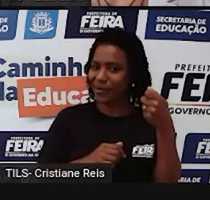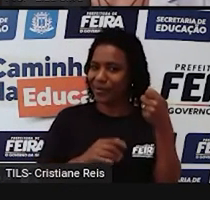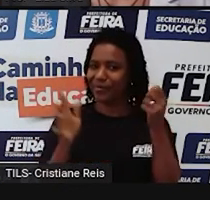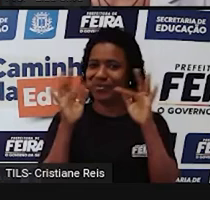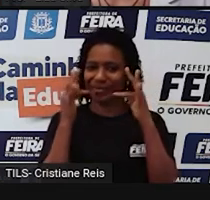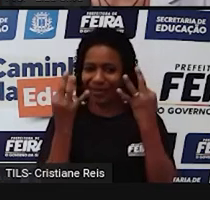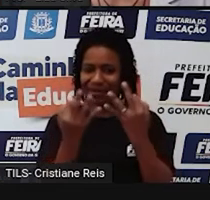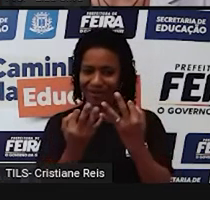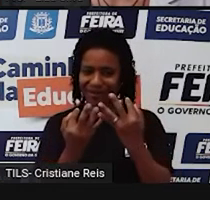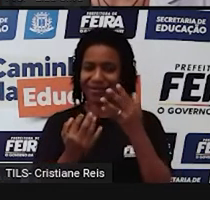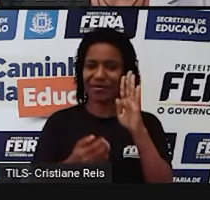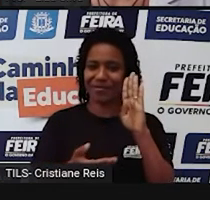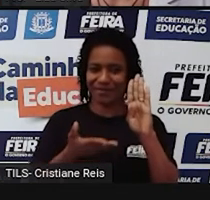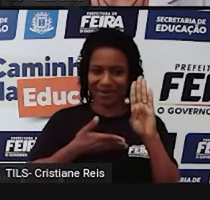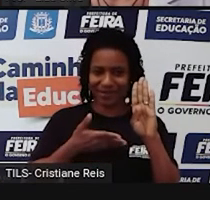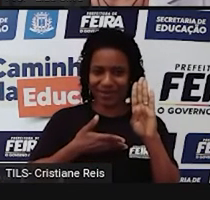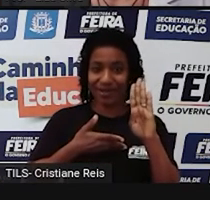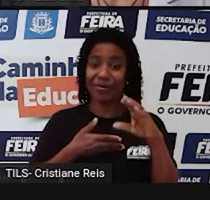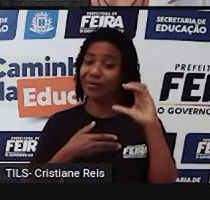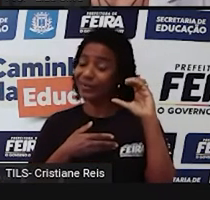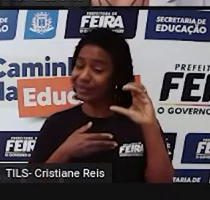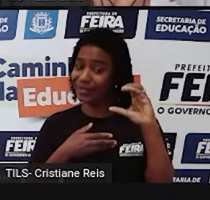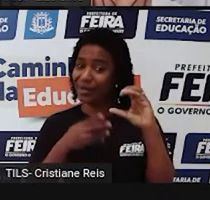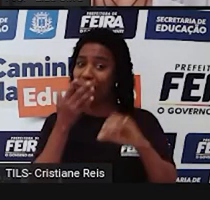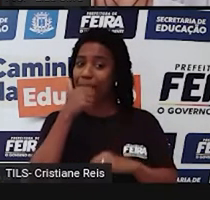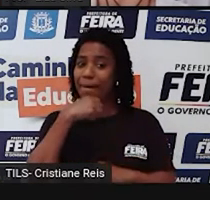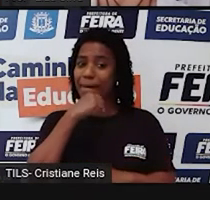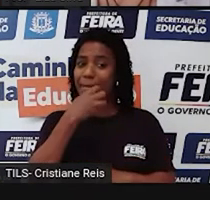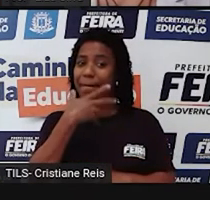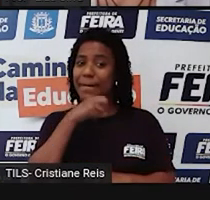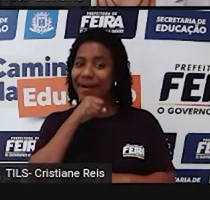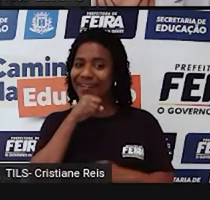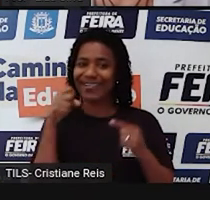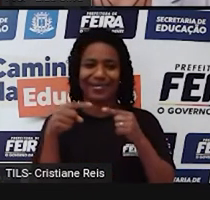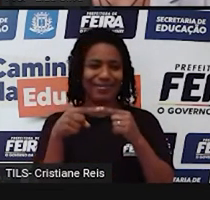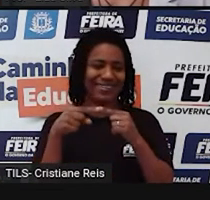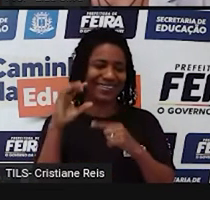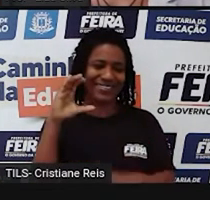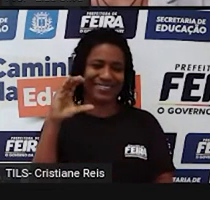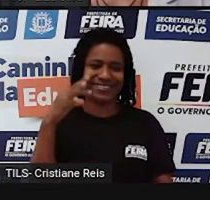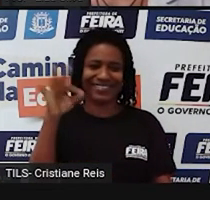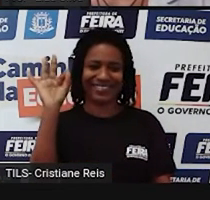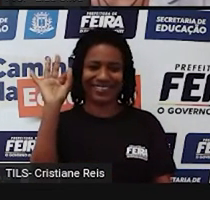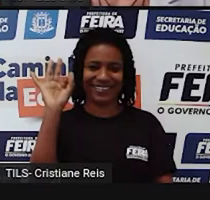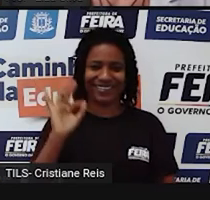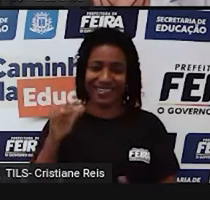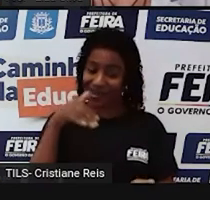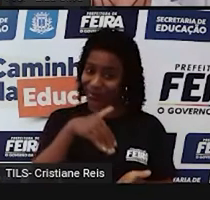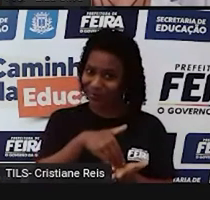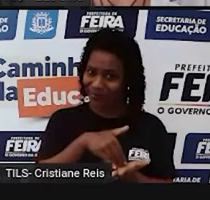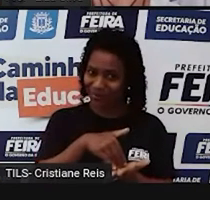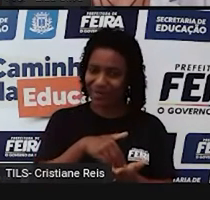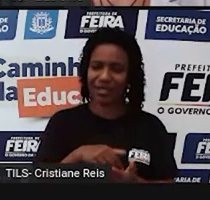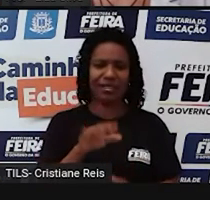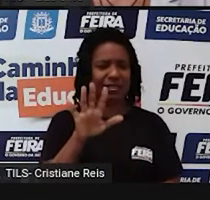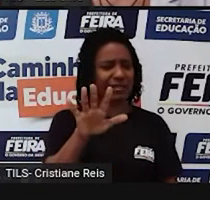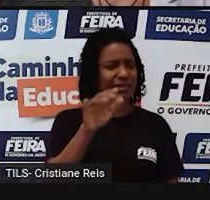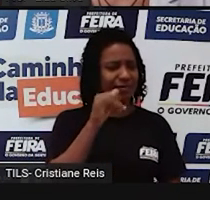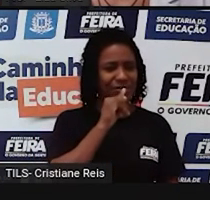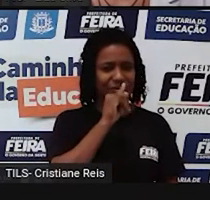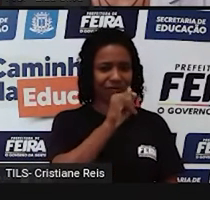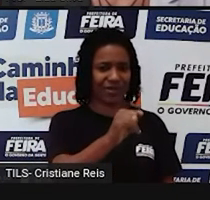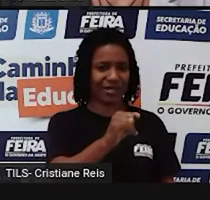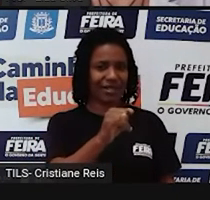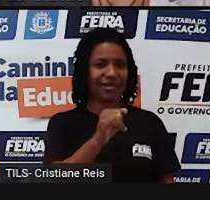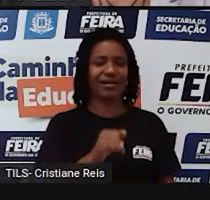Com meus pais E a última Número 10 Se alguém diz Sorry